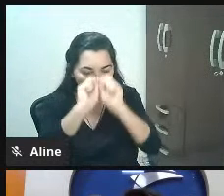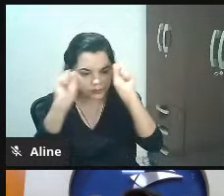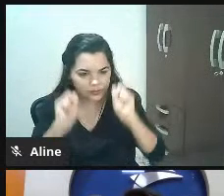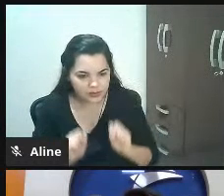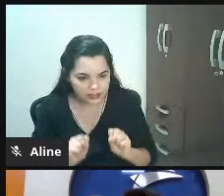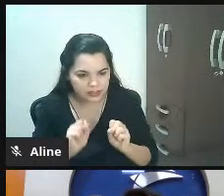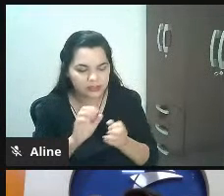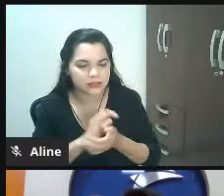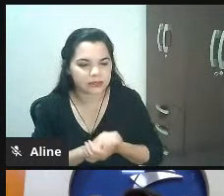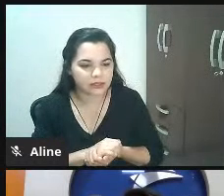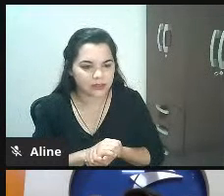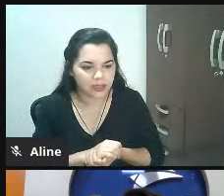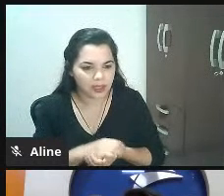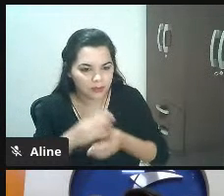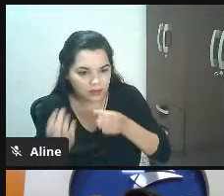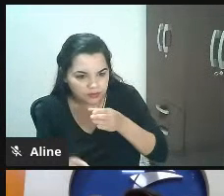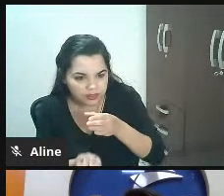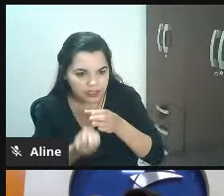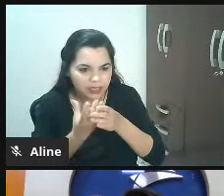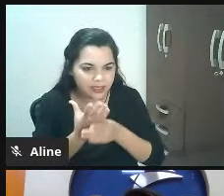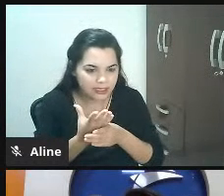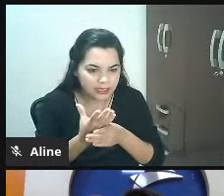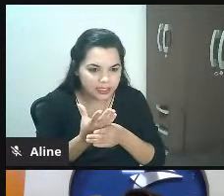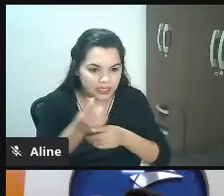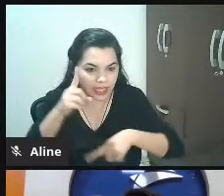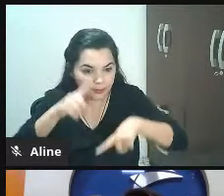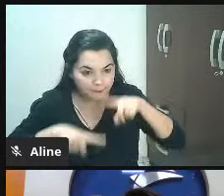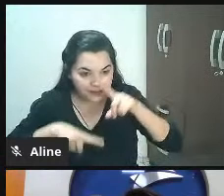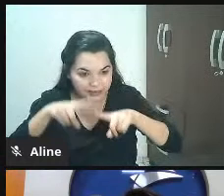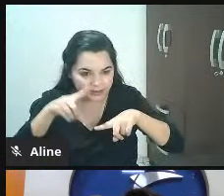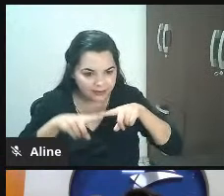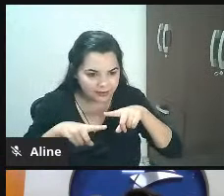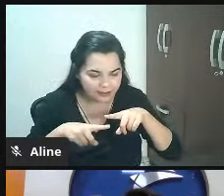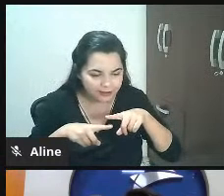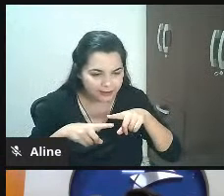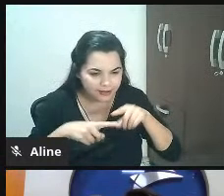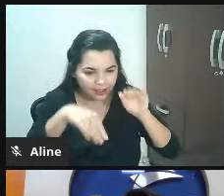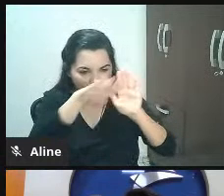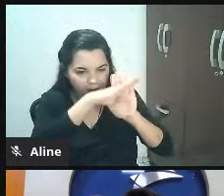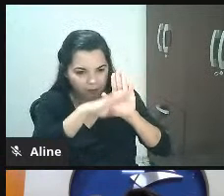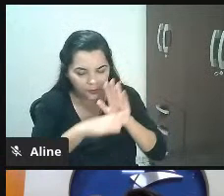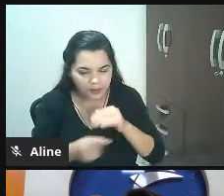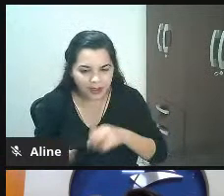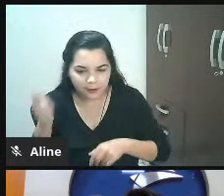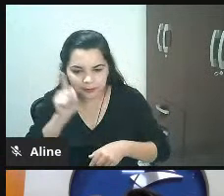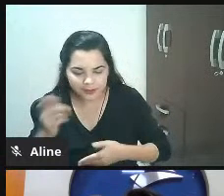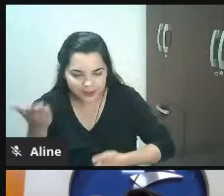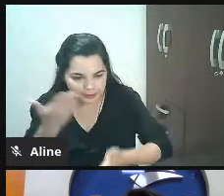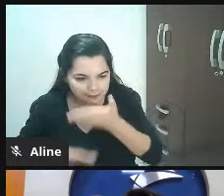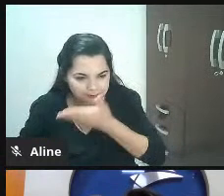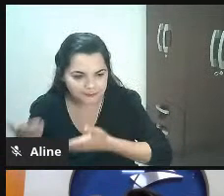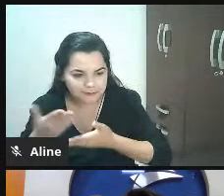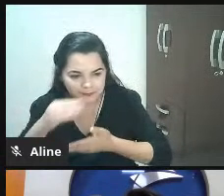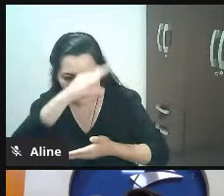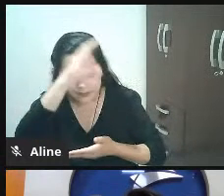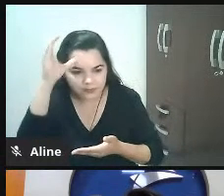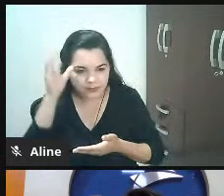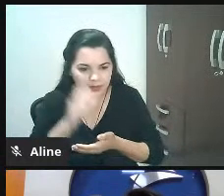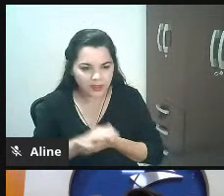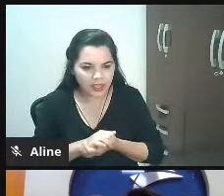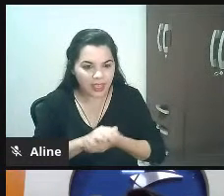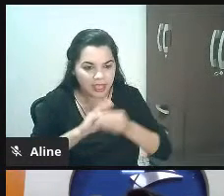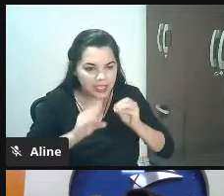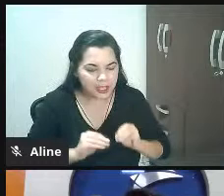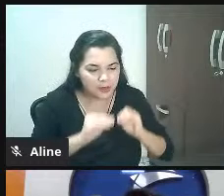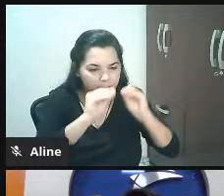principalmente criar ele é material pra você conversar com o teu cliente então você quer criar por exemplo post pra Instagram pro